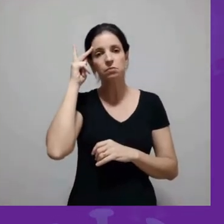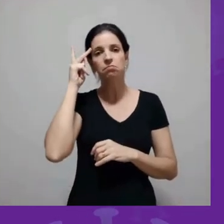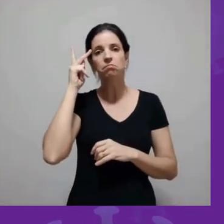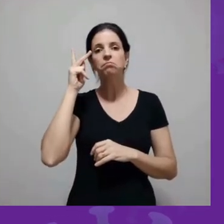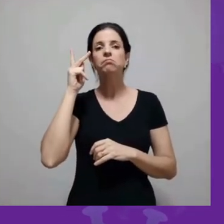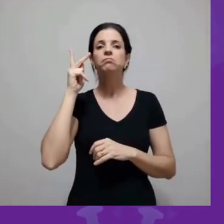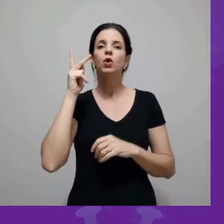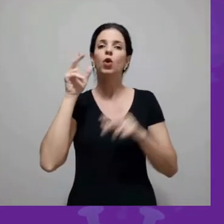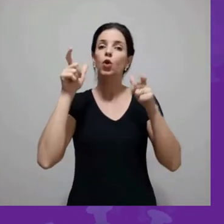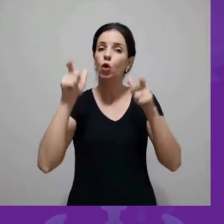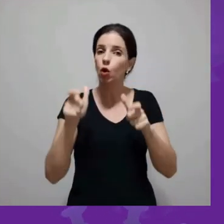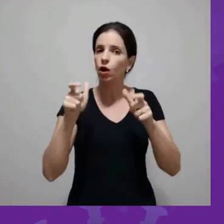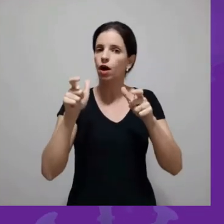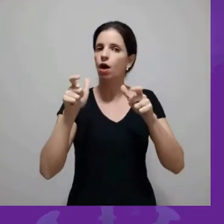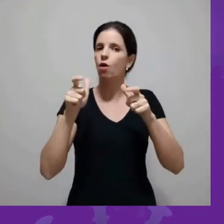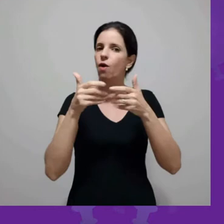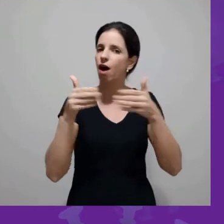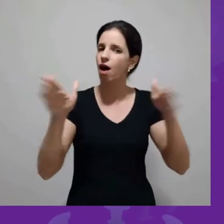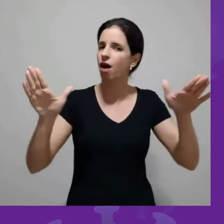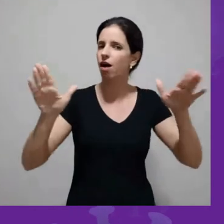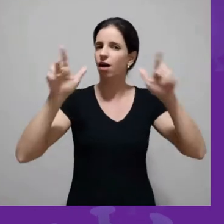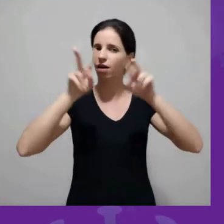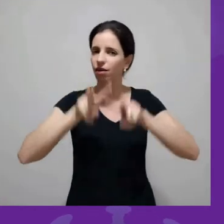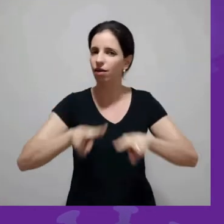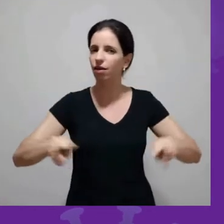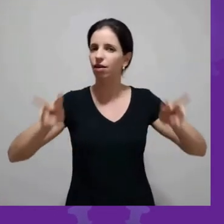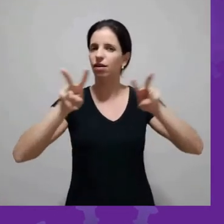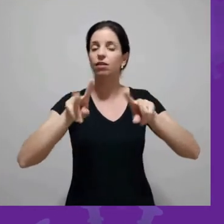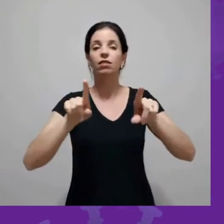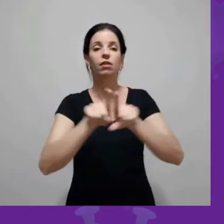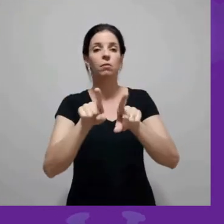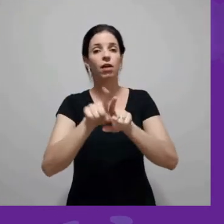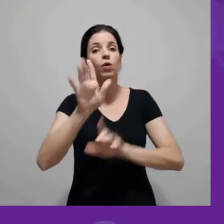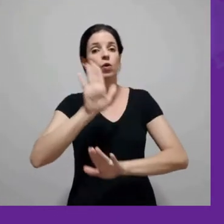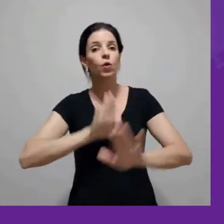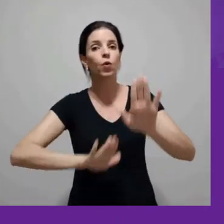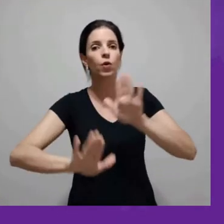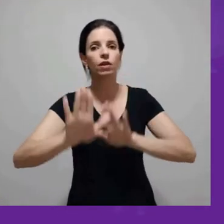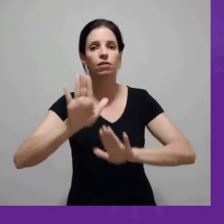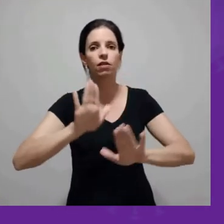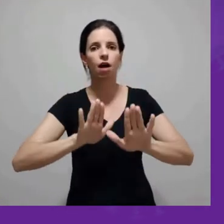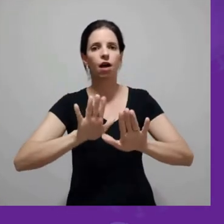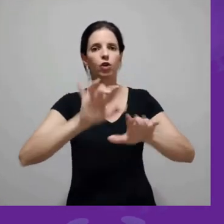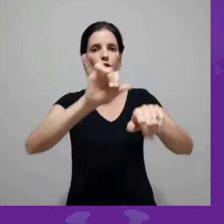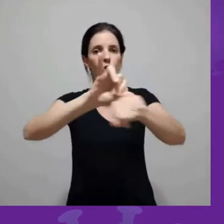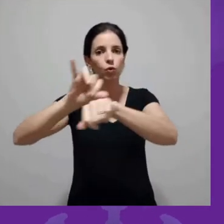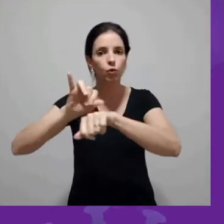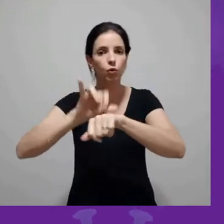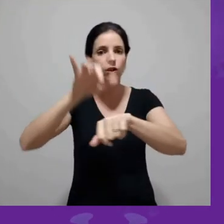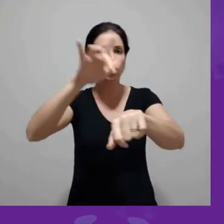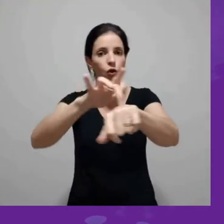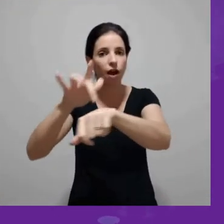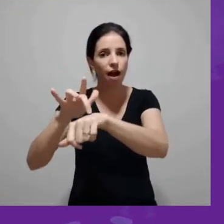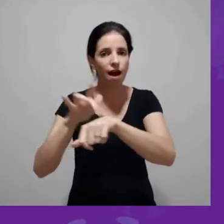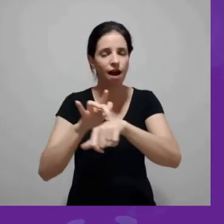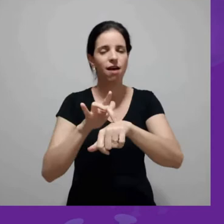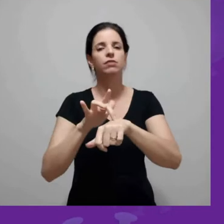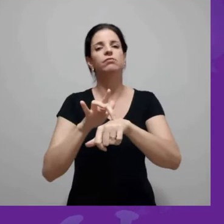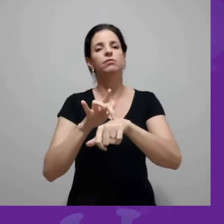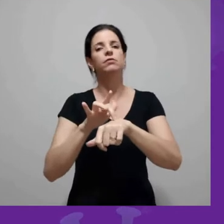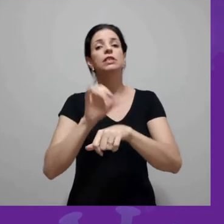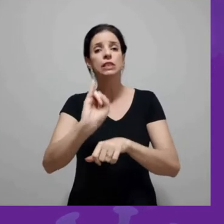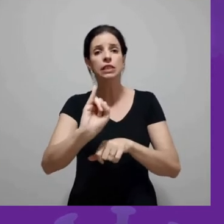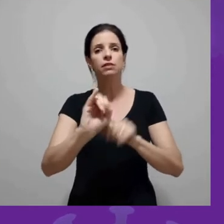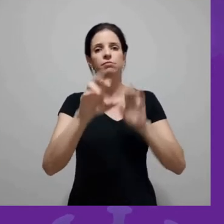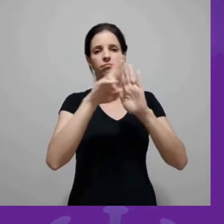pessoas, em lugar ventilado, com cuidado com esse negócio de encostar em superfícies que podem estar contaminadas.